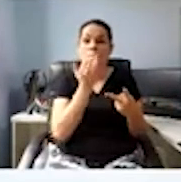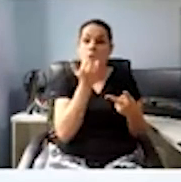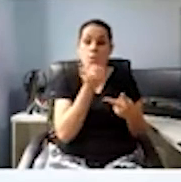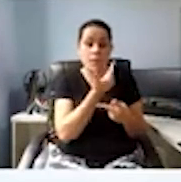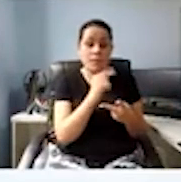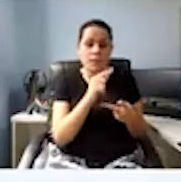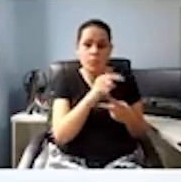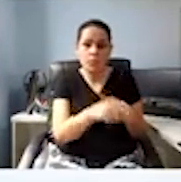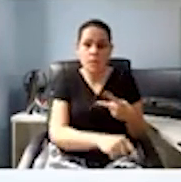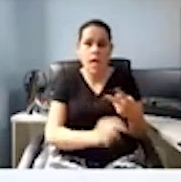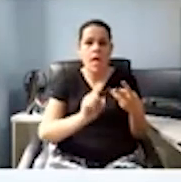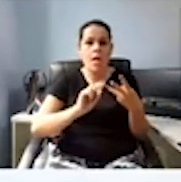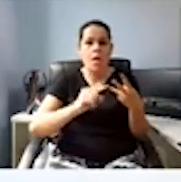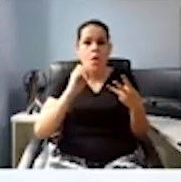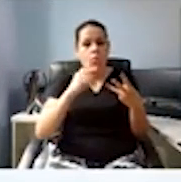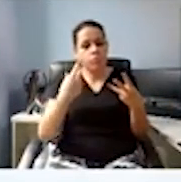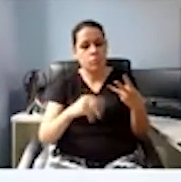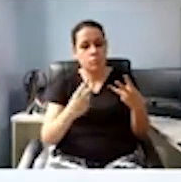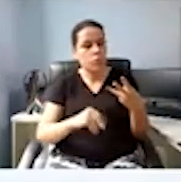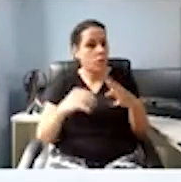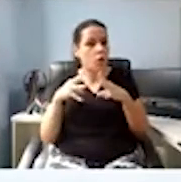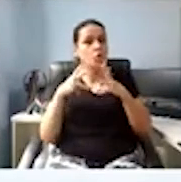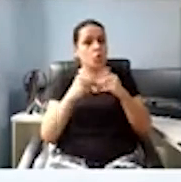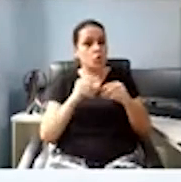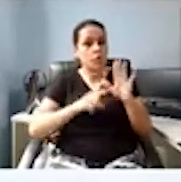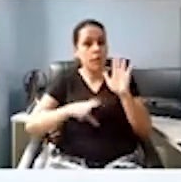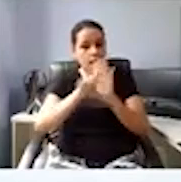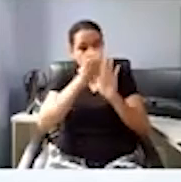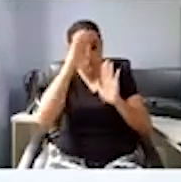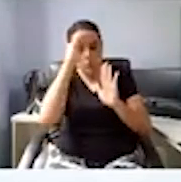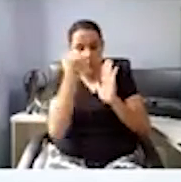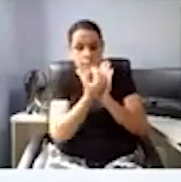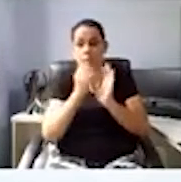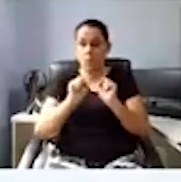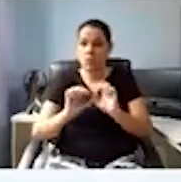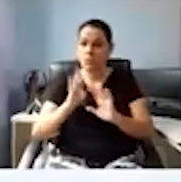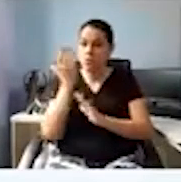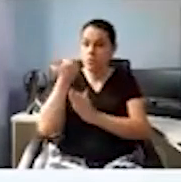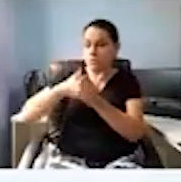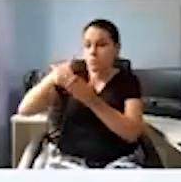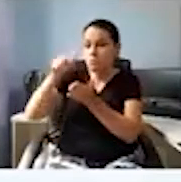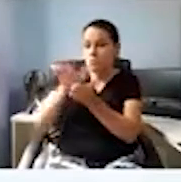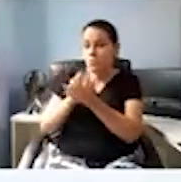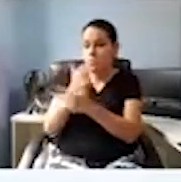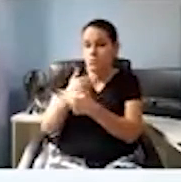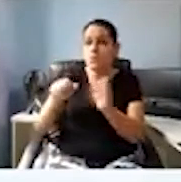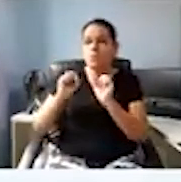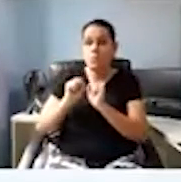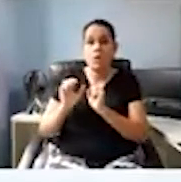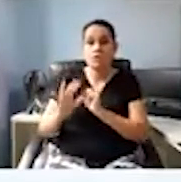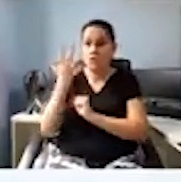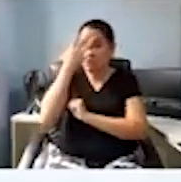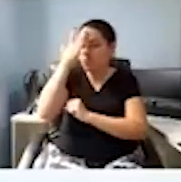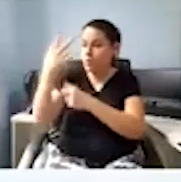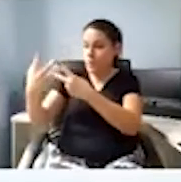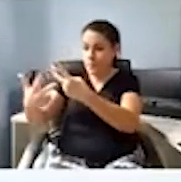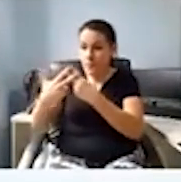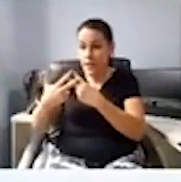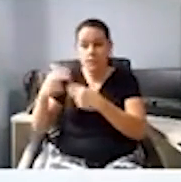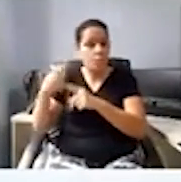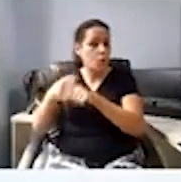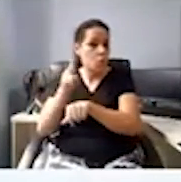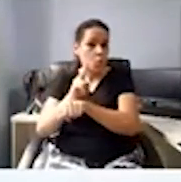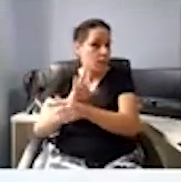correta, tudo isso é passível de uma ação civil, né? As pessoas podem ir presas por causa disso.